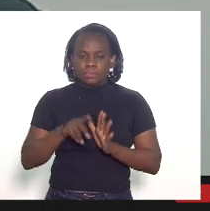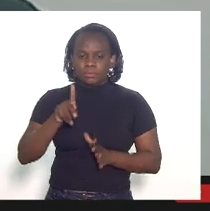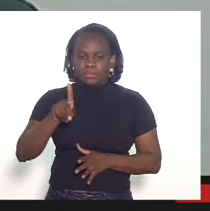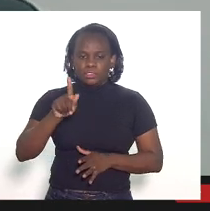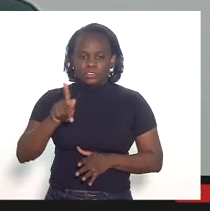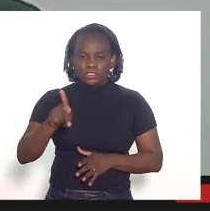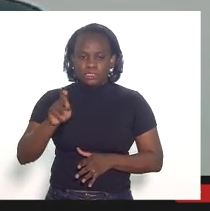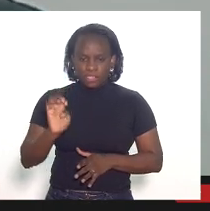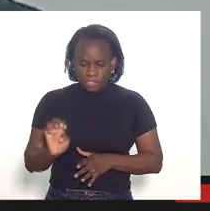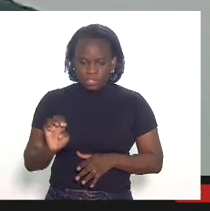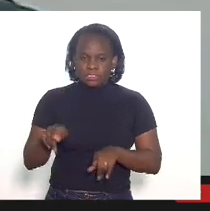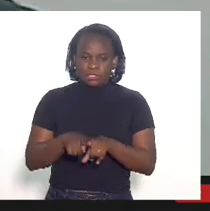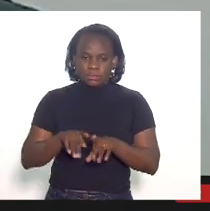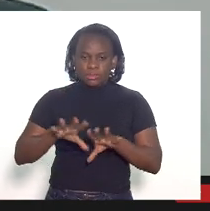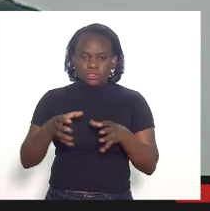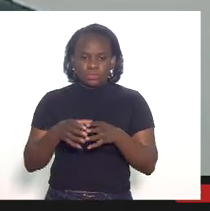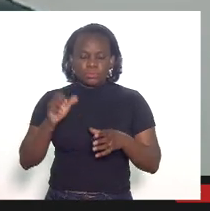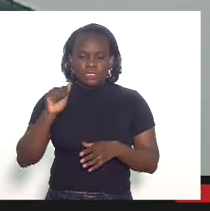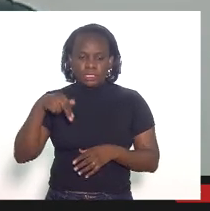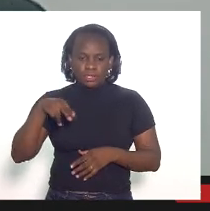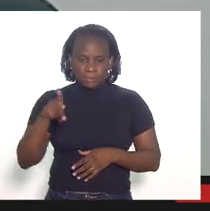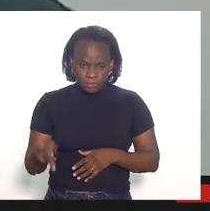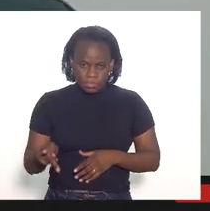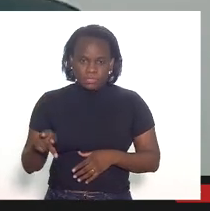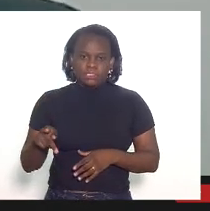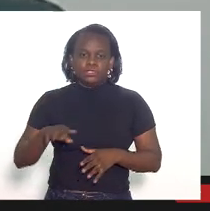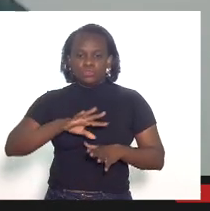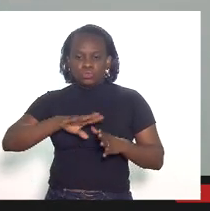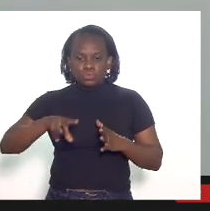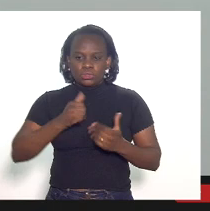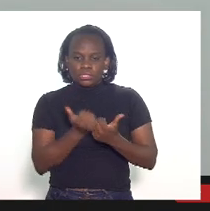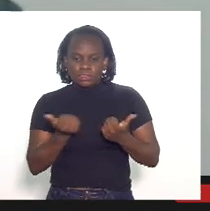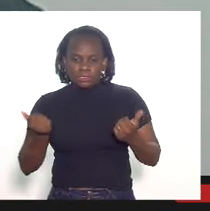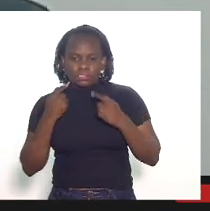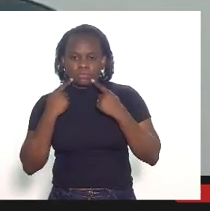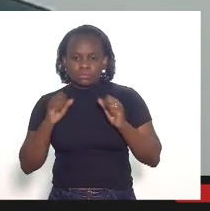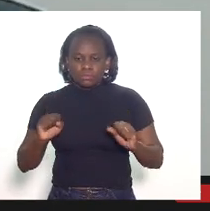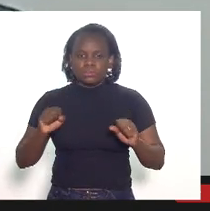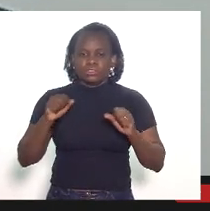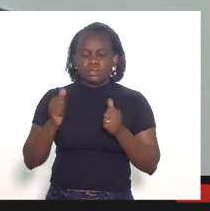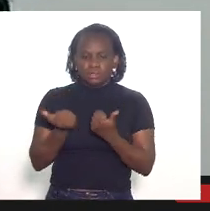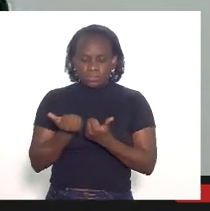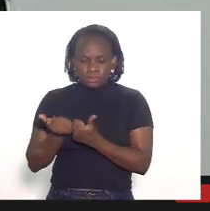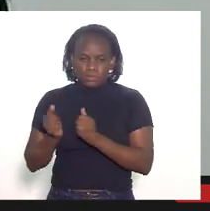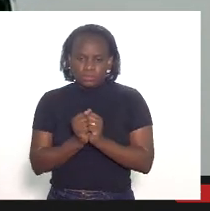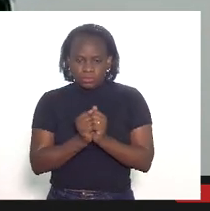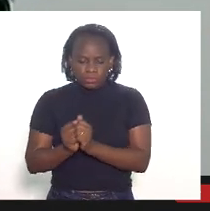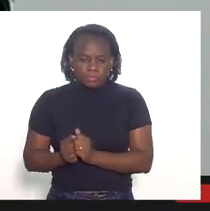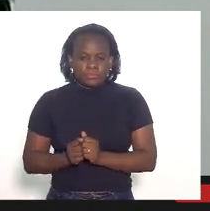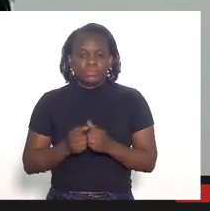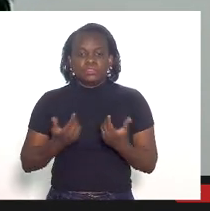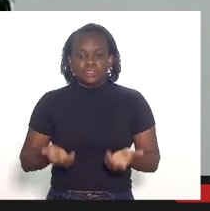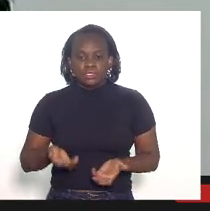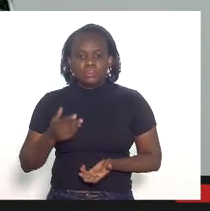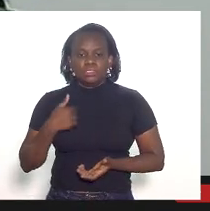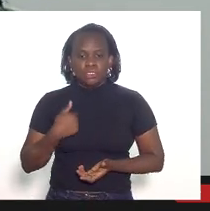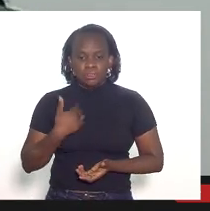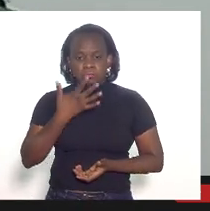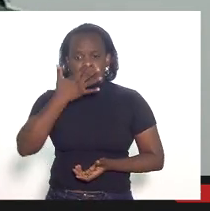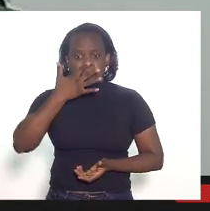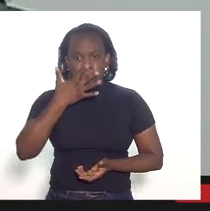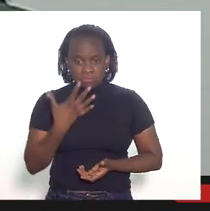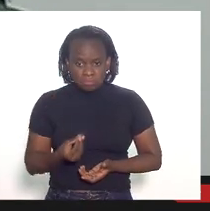também os membros da ANP enfim todas as assessoria que nos acompanha o Paulo Henrique fiquei muito